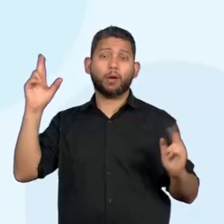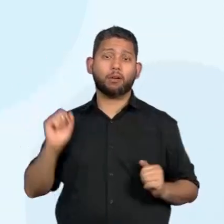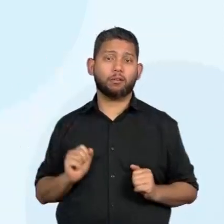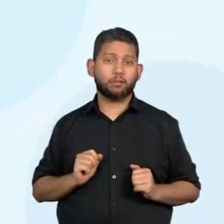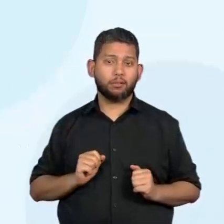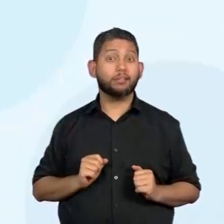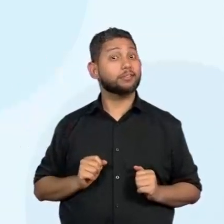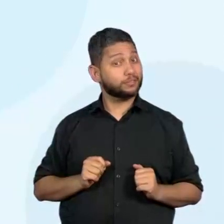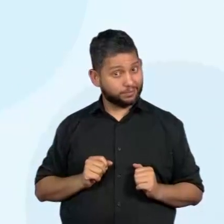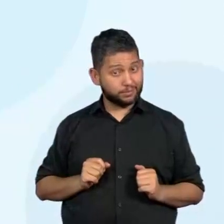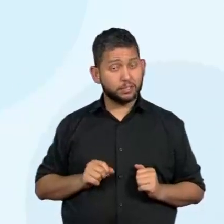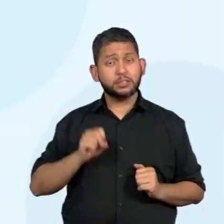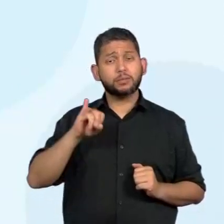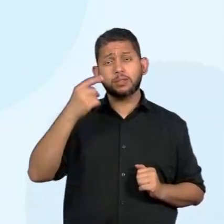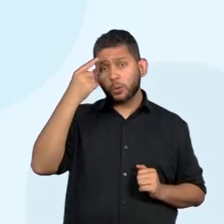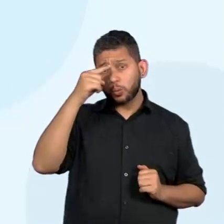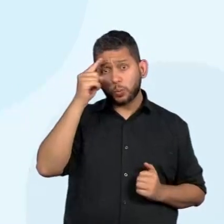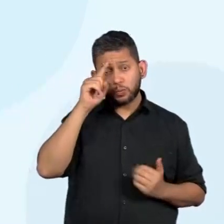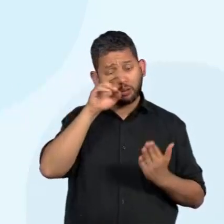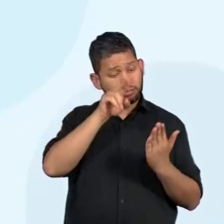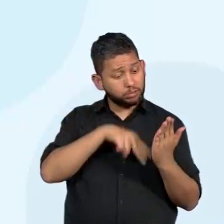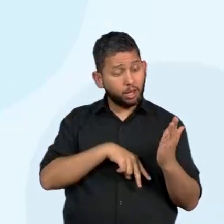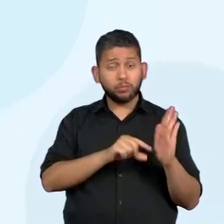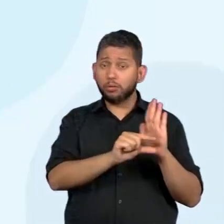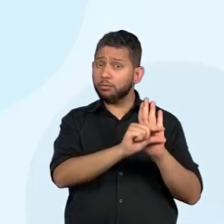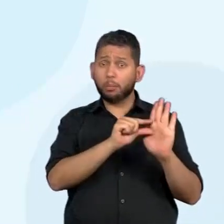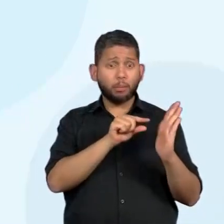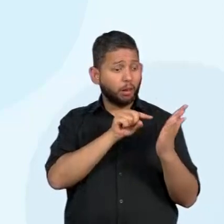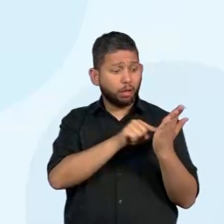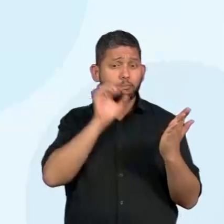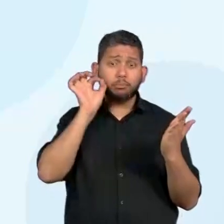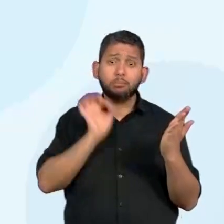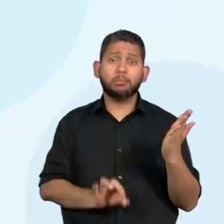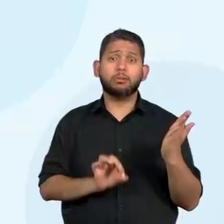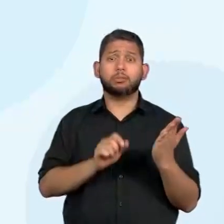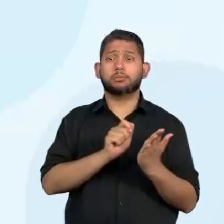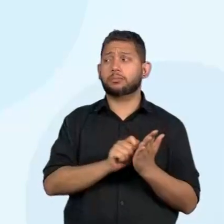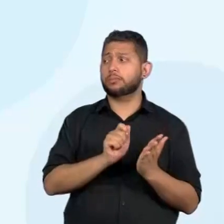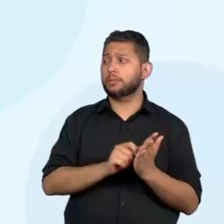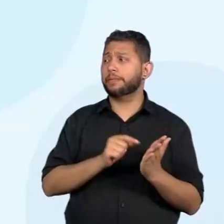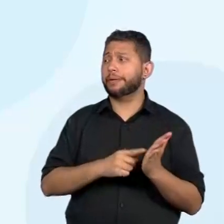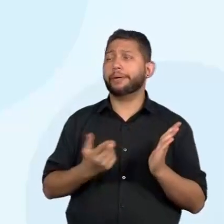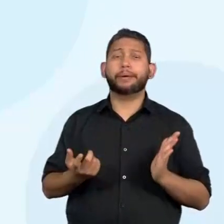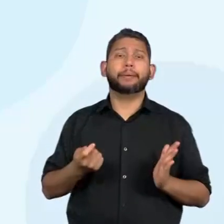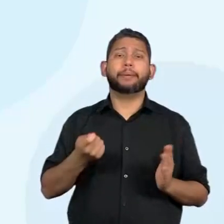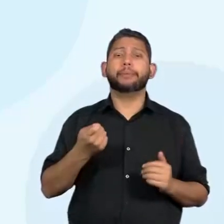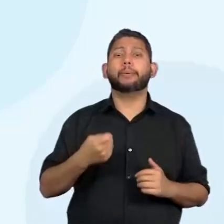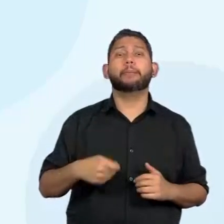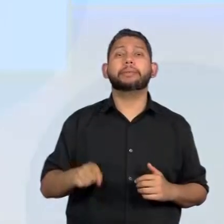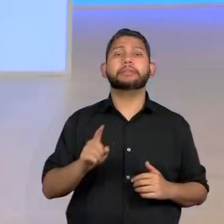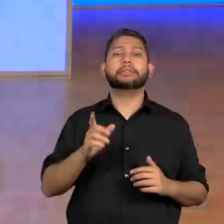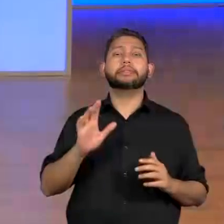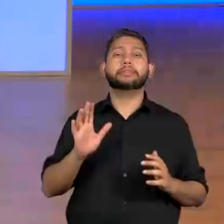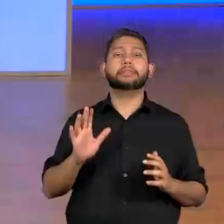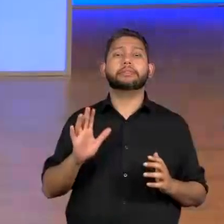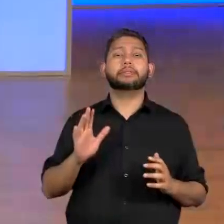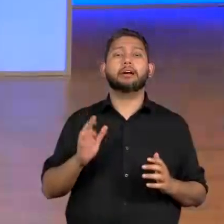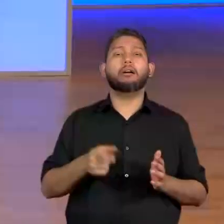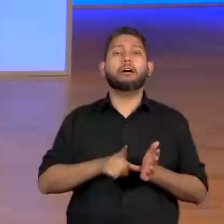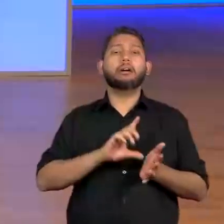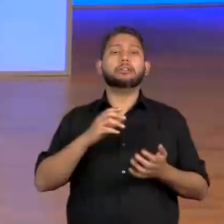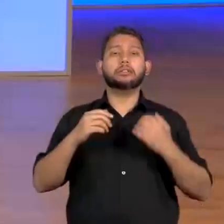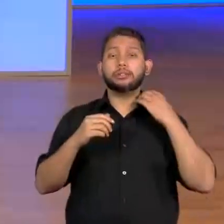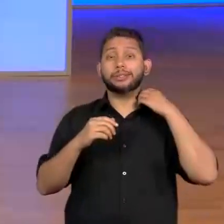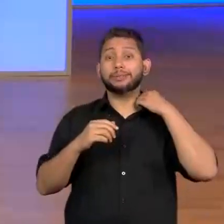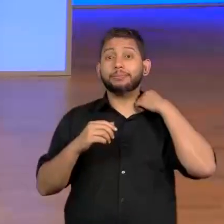se ficou com dúvida, é só voltar no texto que está lá escrito, não precisa... Interpretar. Interpretar,